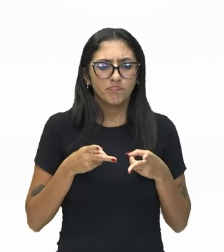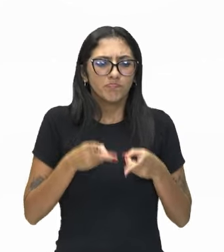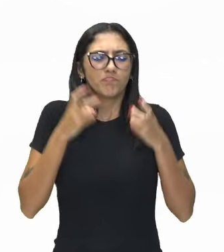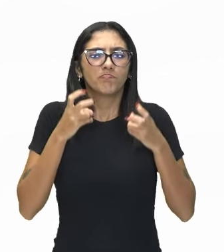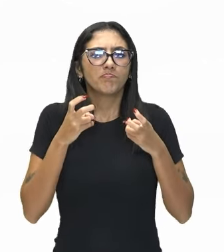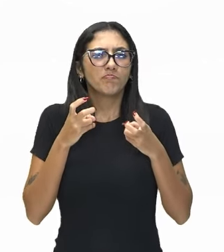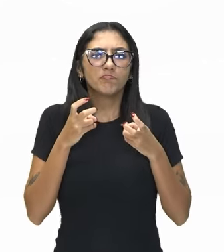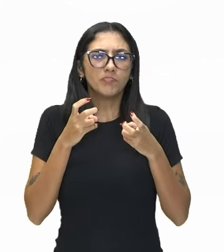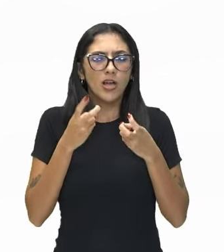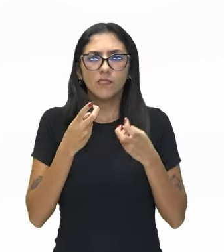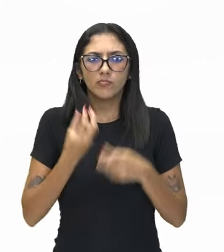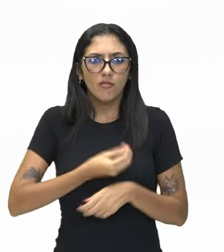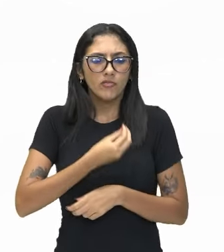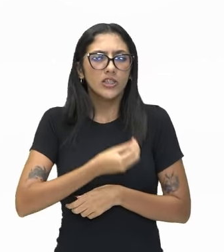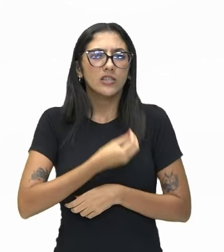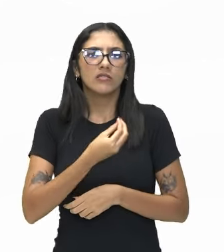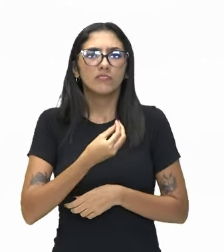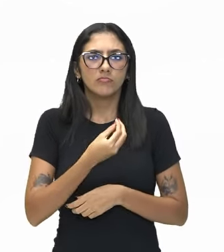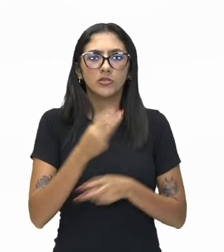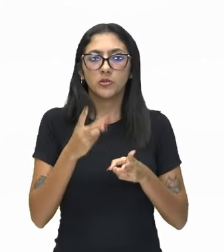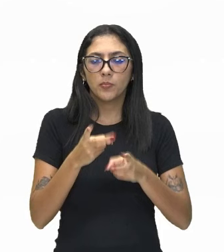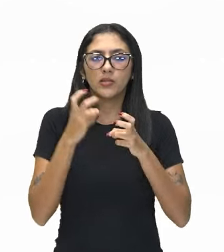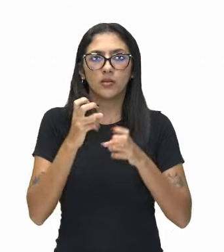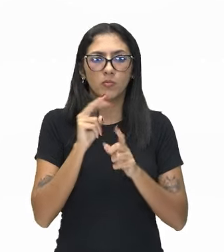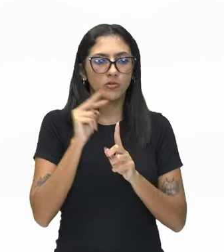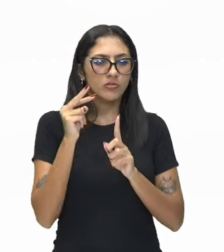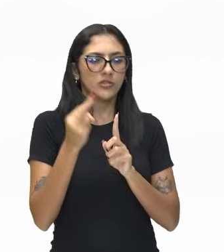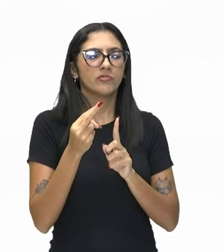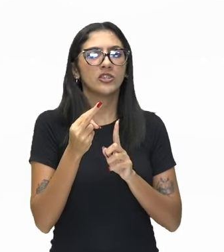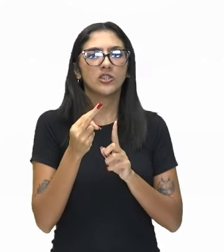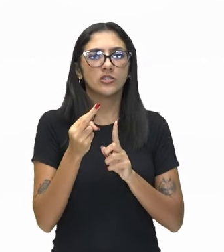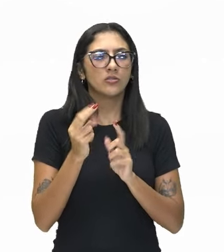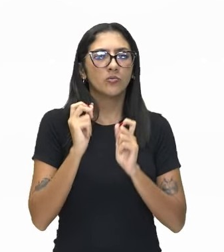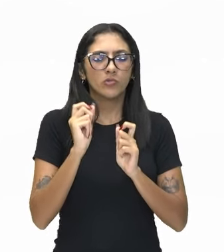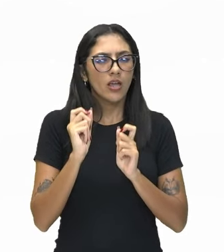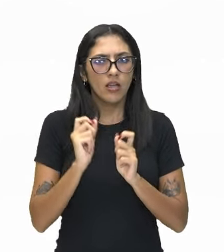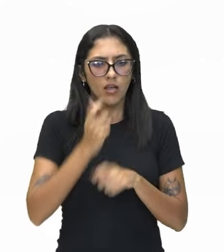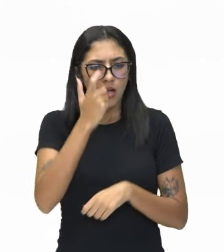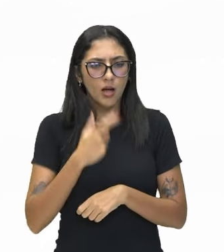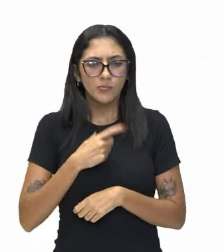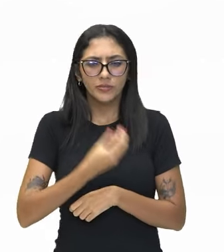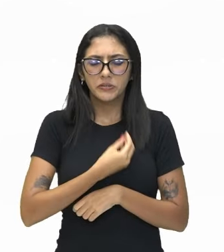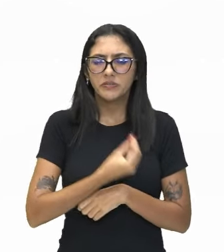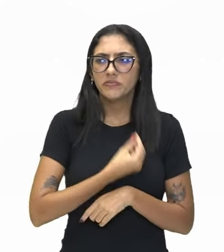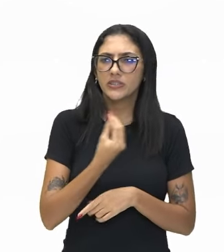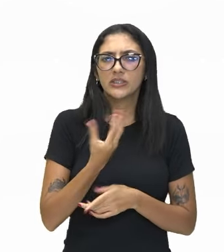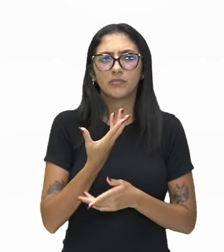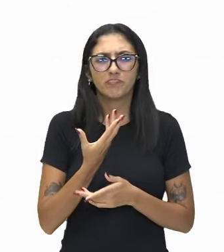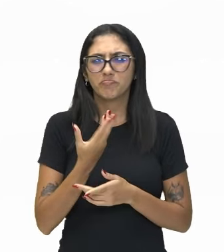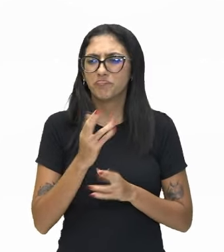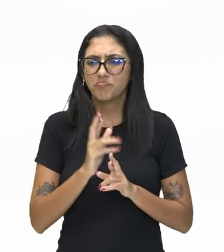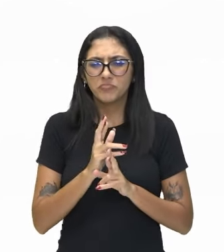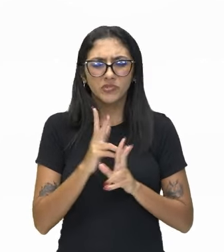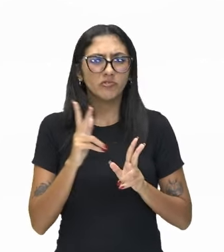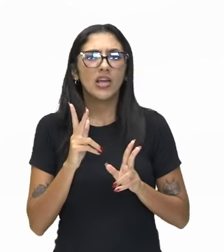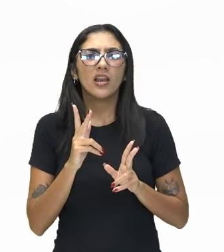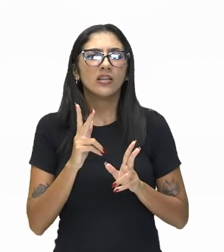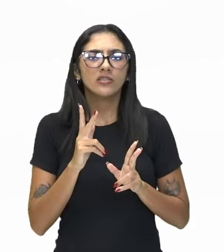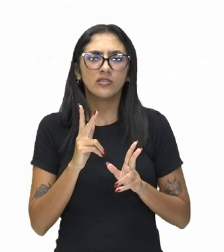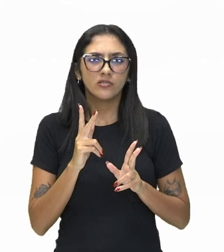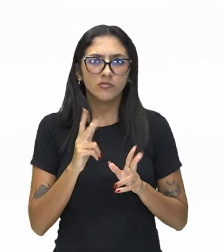inautêntica. Eu percebo que eu não estou vivendo aquilo que eu queria. Eu percebo que o quanto eu me